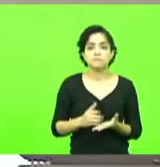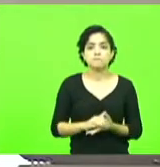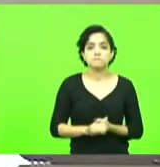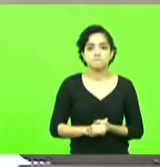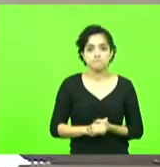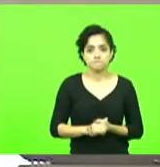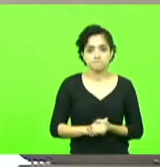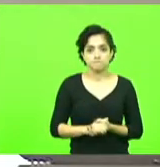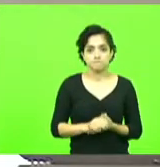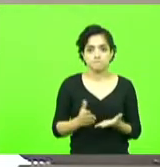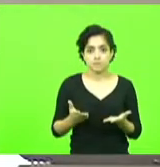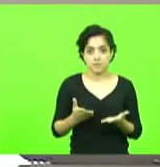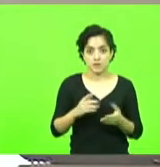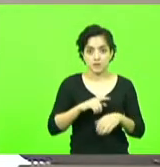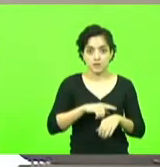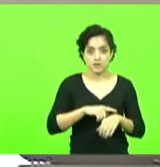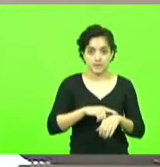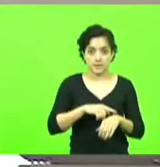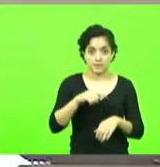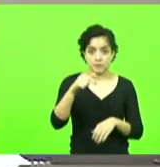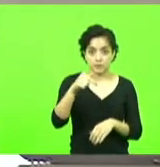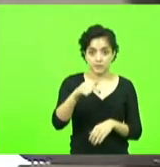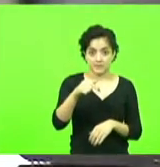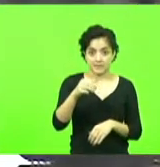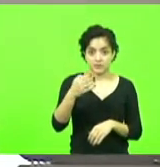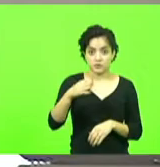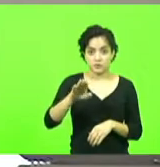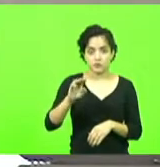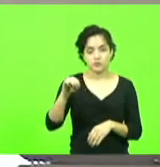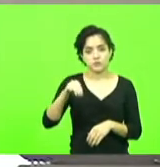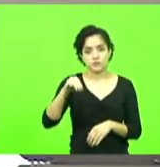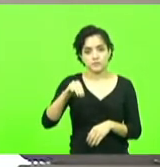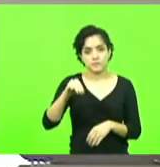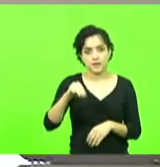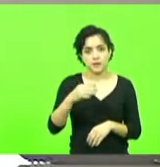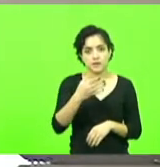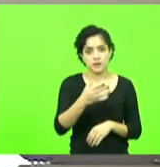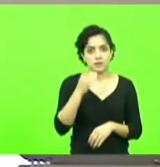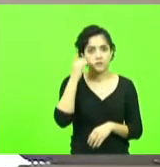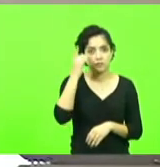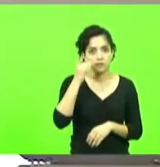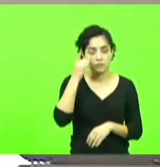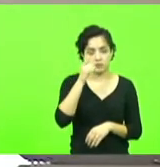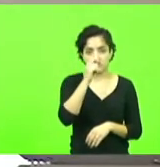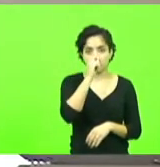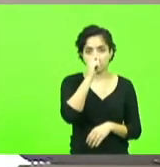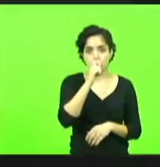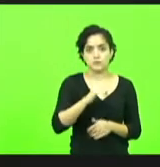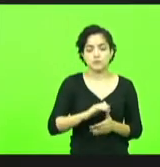Vossa Excelência terá sete minutos e trinta segundos. Deputado João Amin. Obrigado.